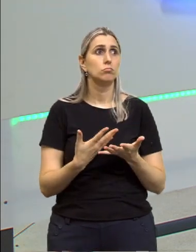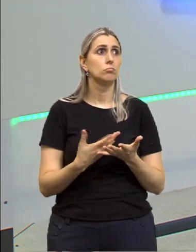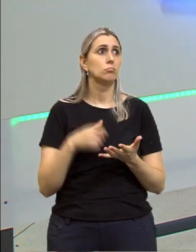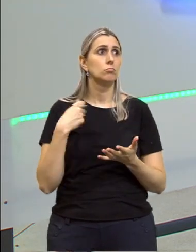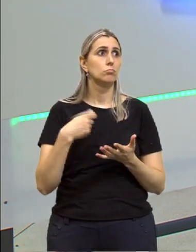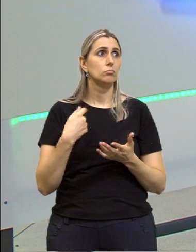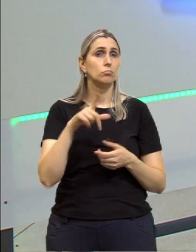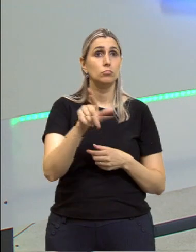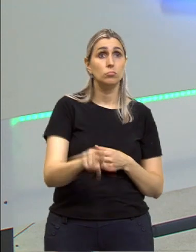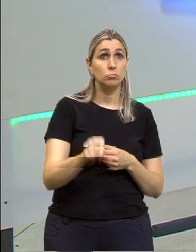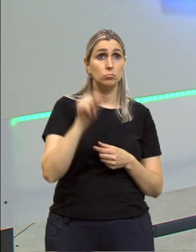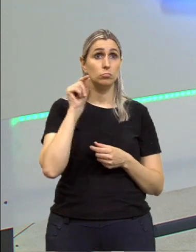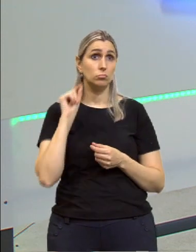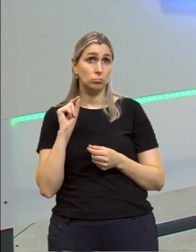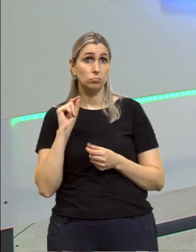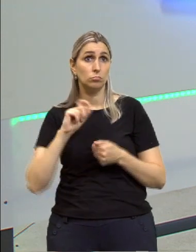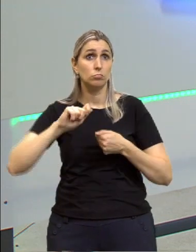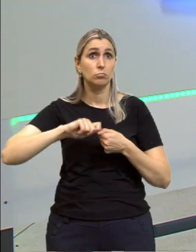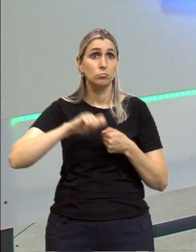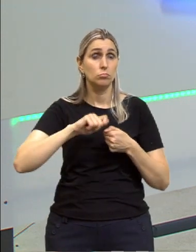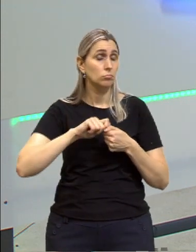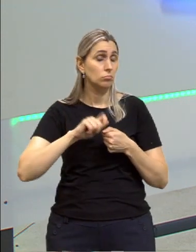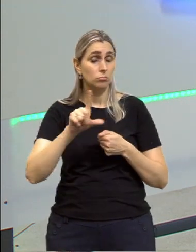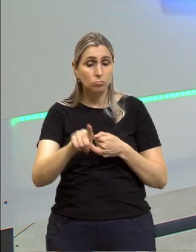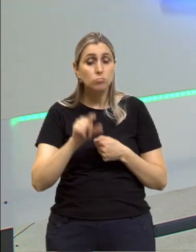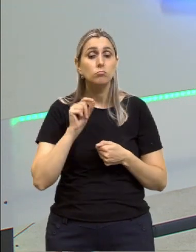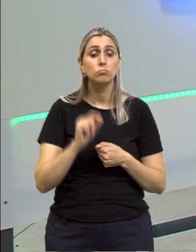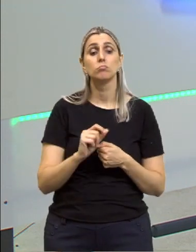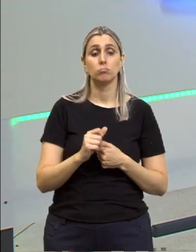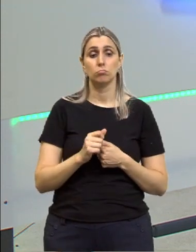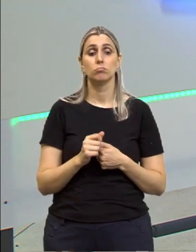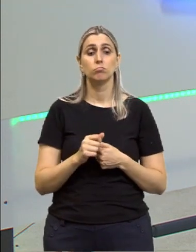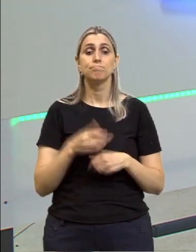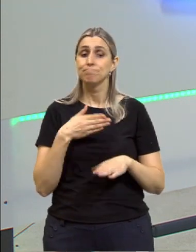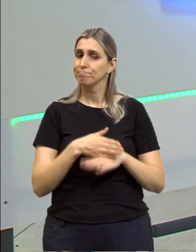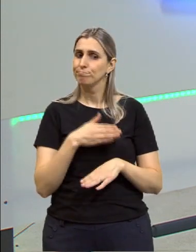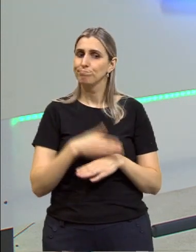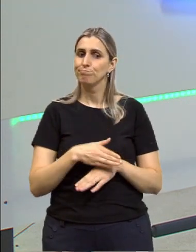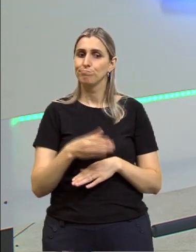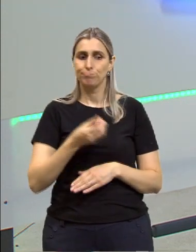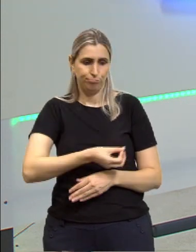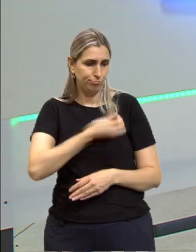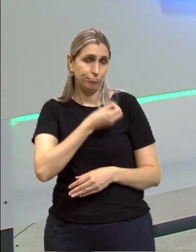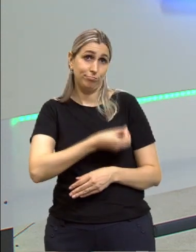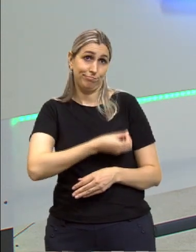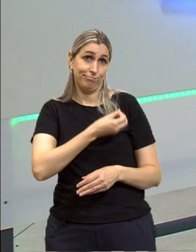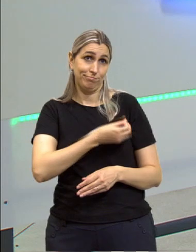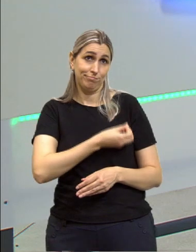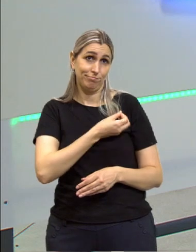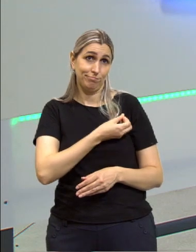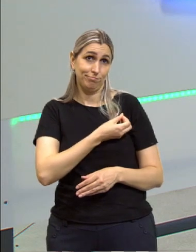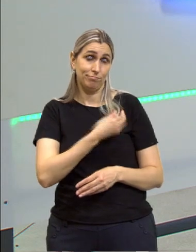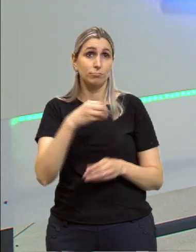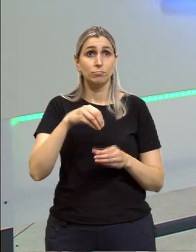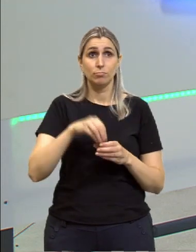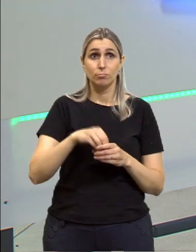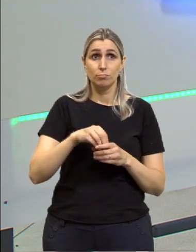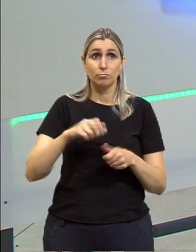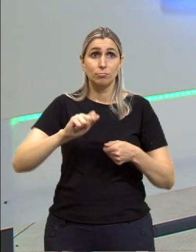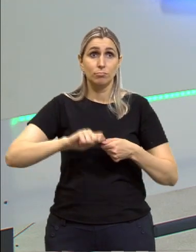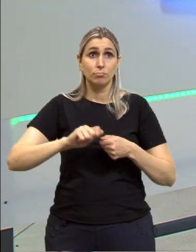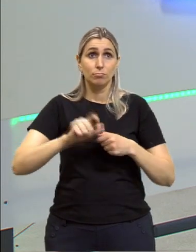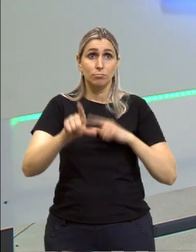você tem que tomar decisões. Fazer escolhas e tomar decisões faz parte da nossa vida. E aí dentro de fazer